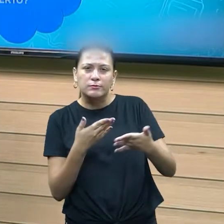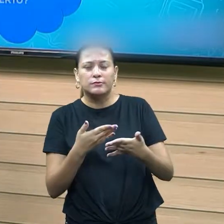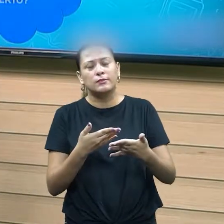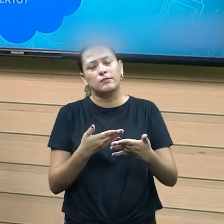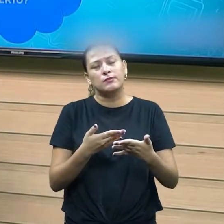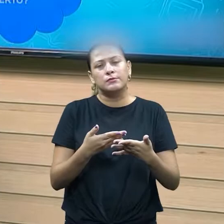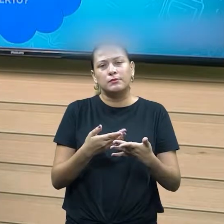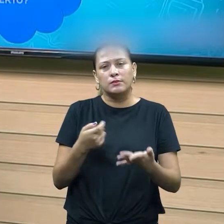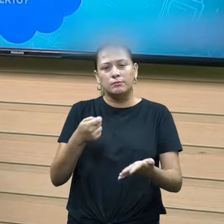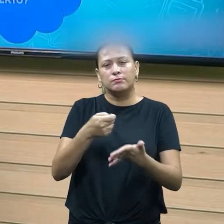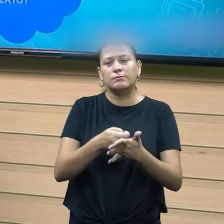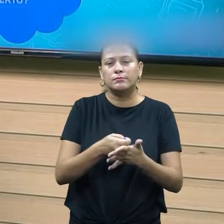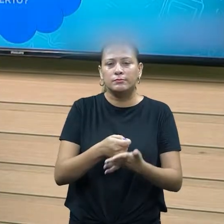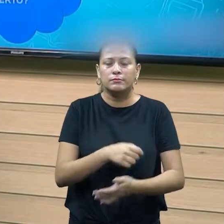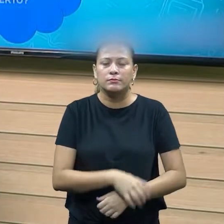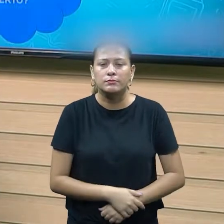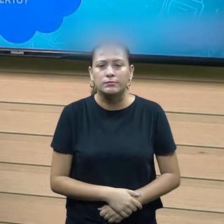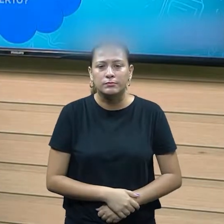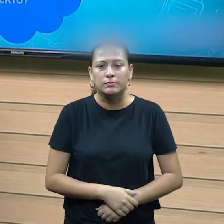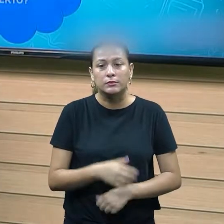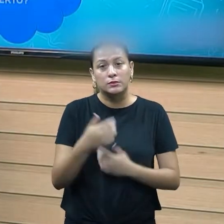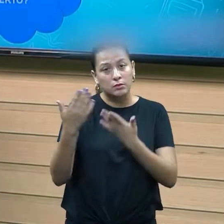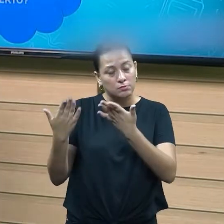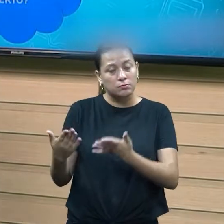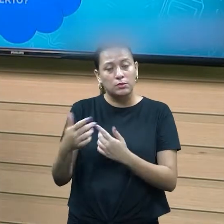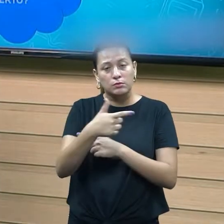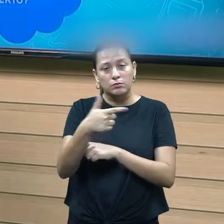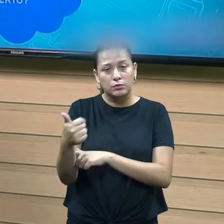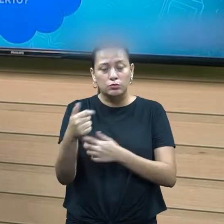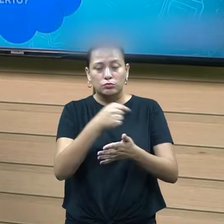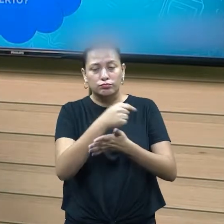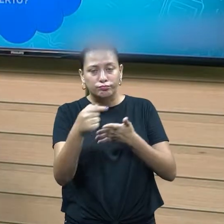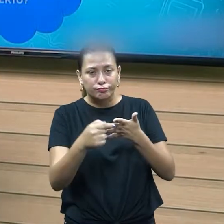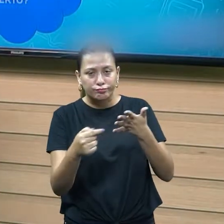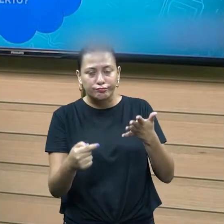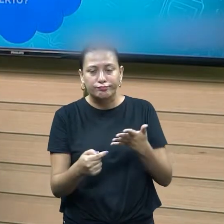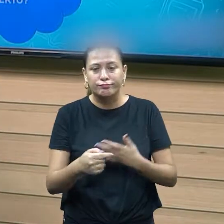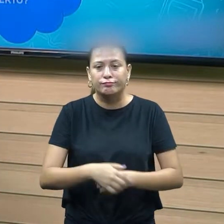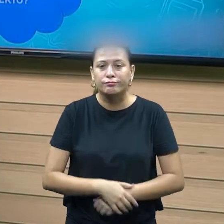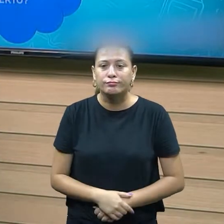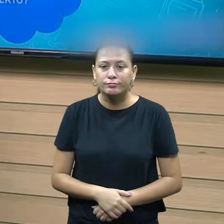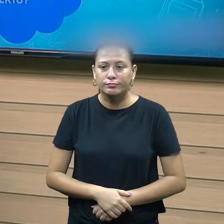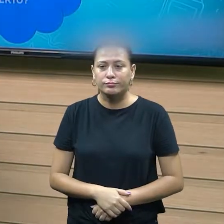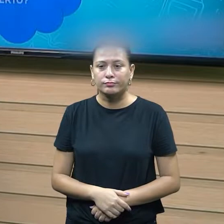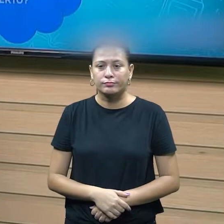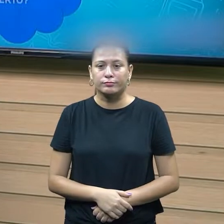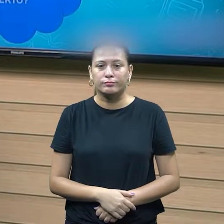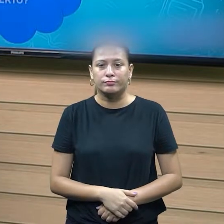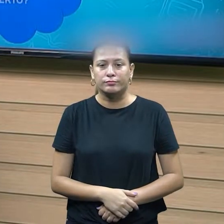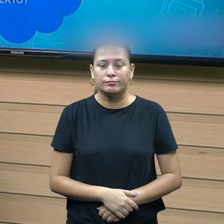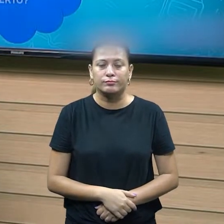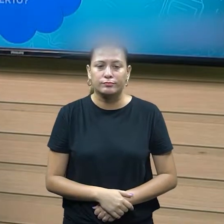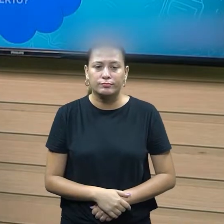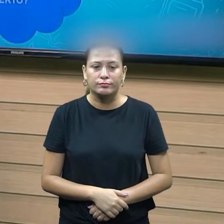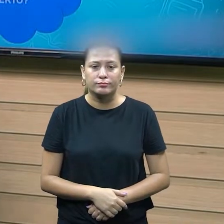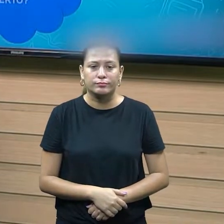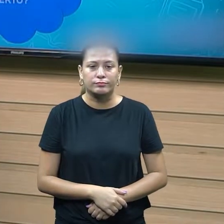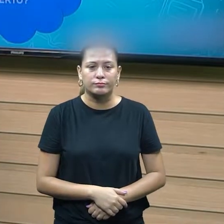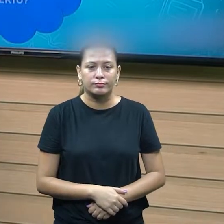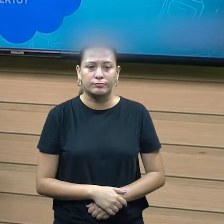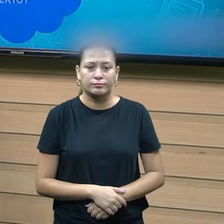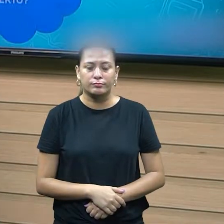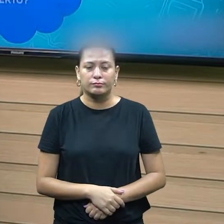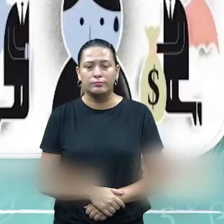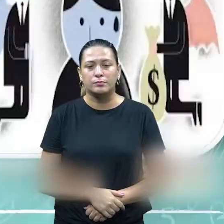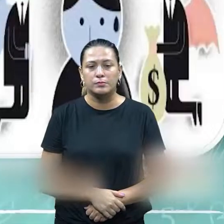para nós, né, os 21 pontos que devem ser levados em conta pelos que estão envolvidos nesse processo.